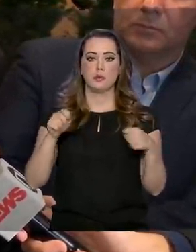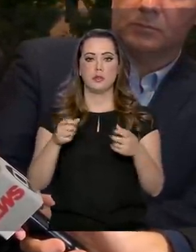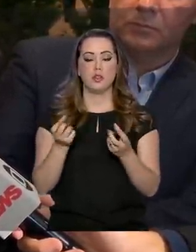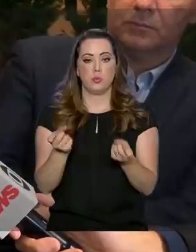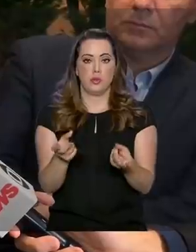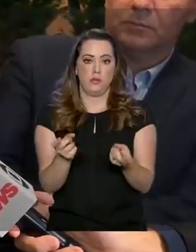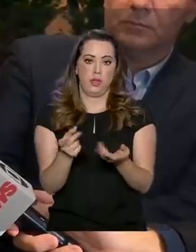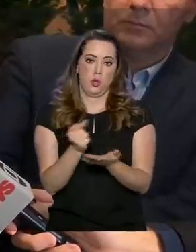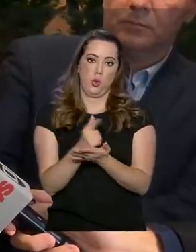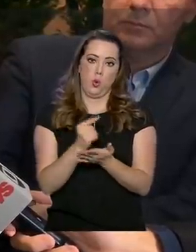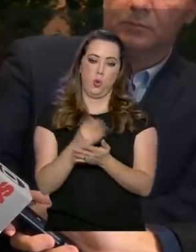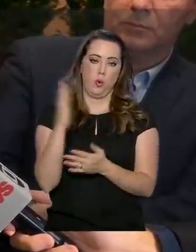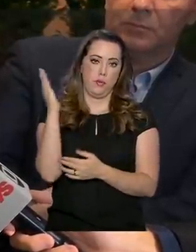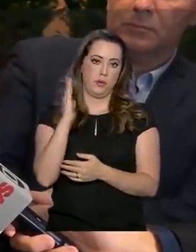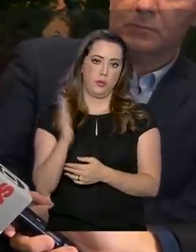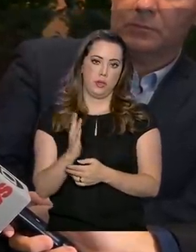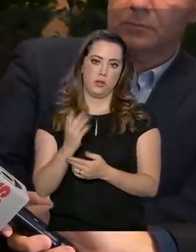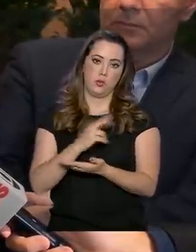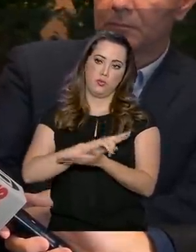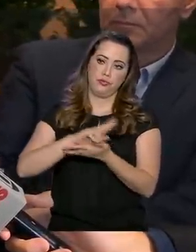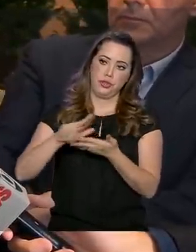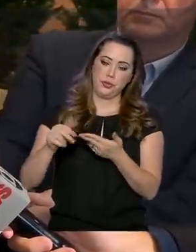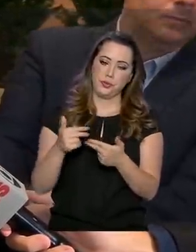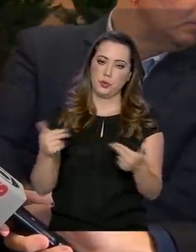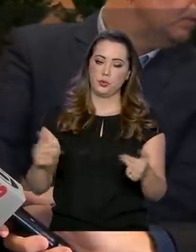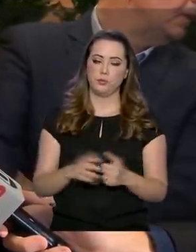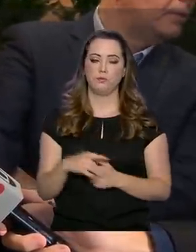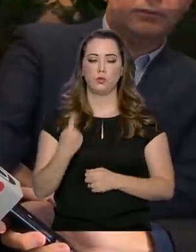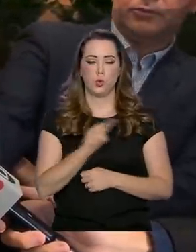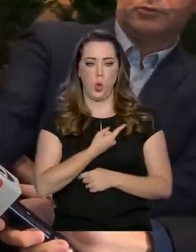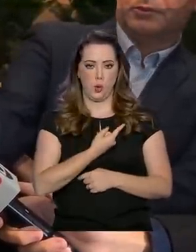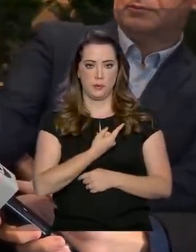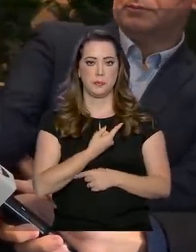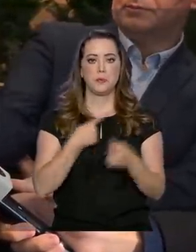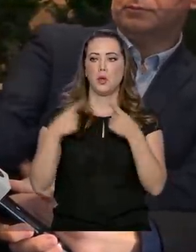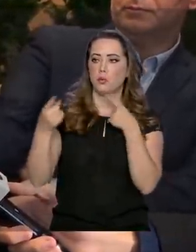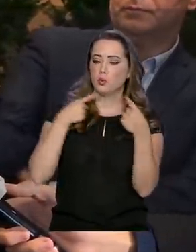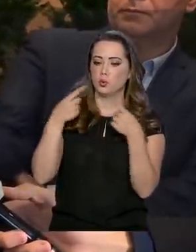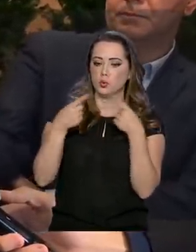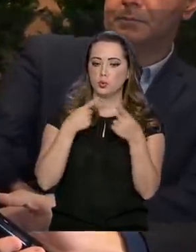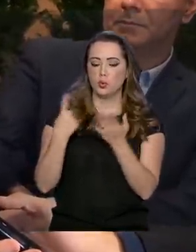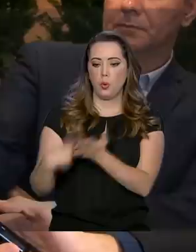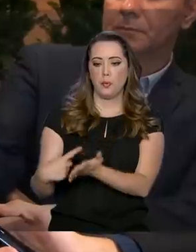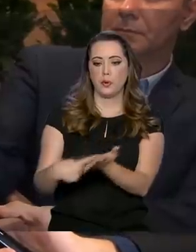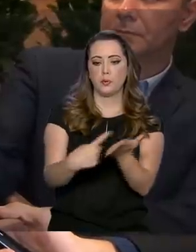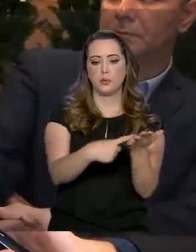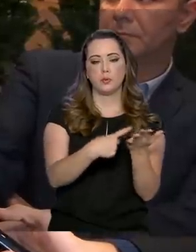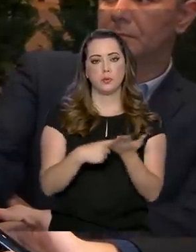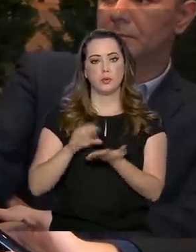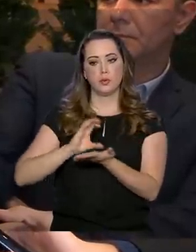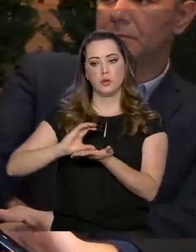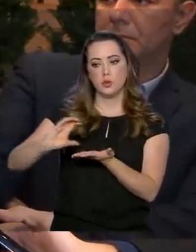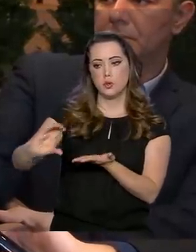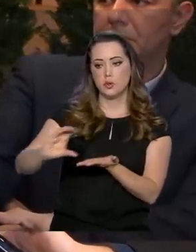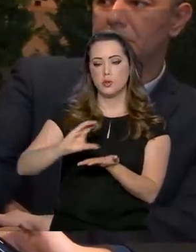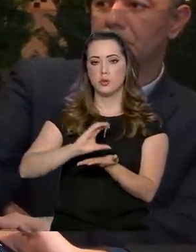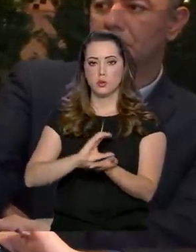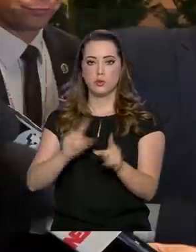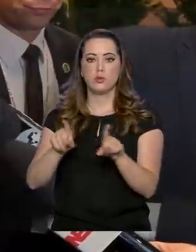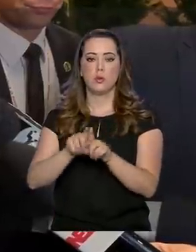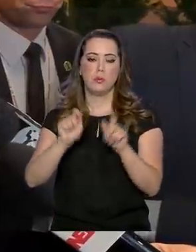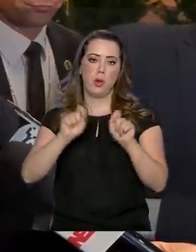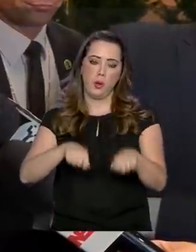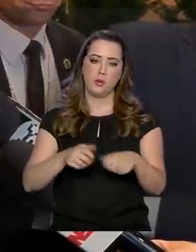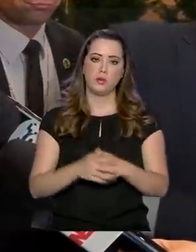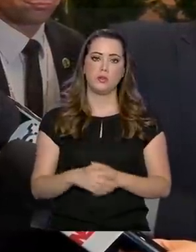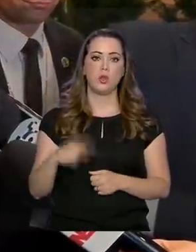brasileiros. Nós vamos dialogar, fazer acordos para que o investimento na infraestrutura se faça presente.